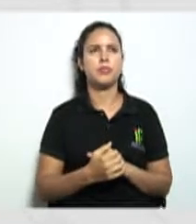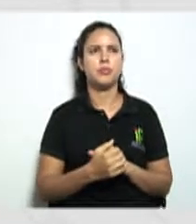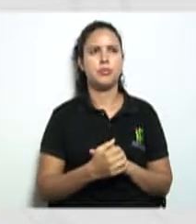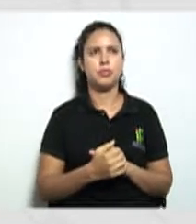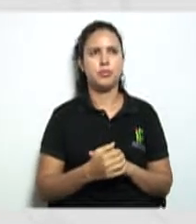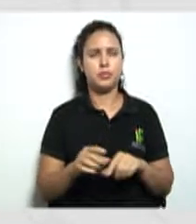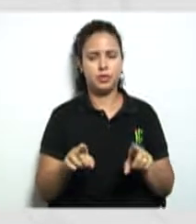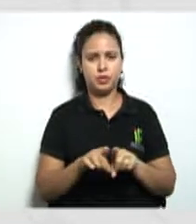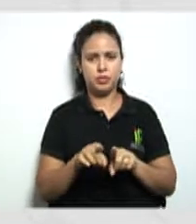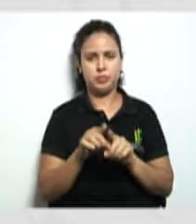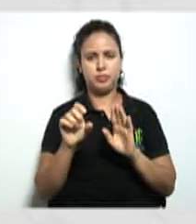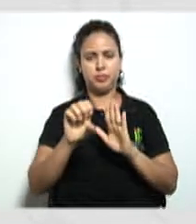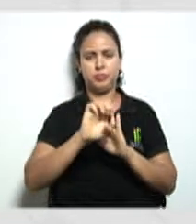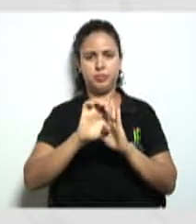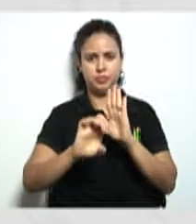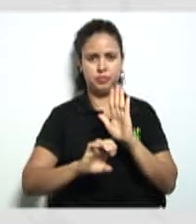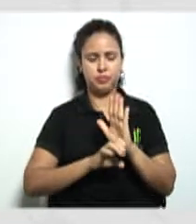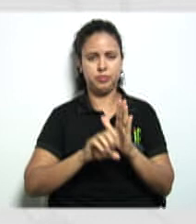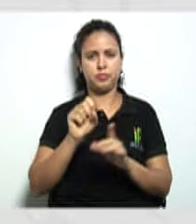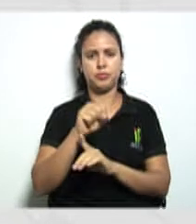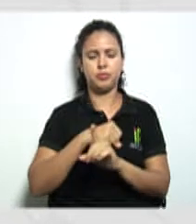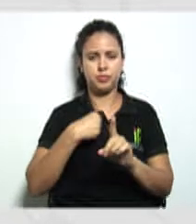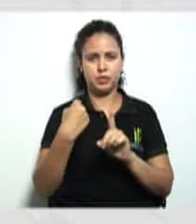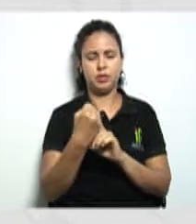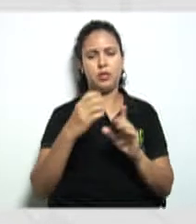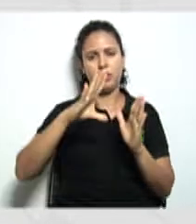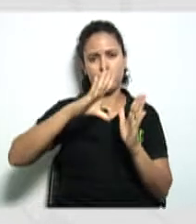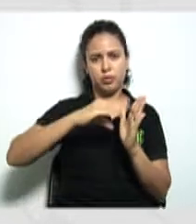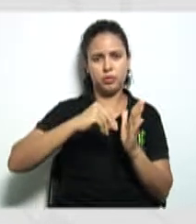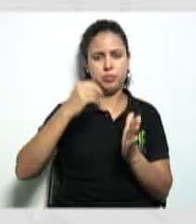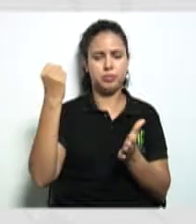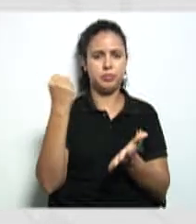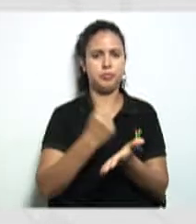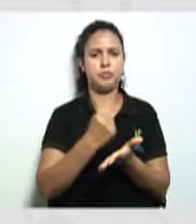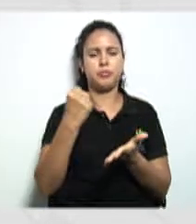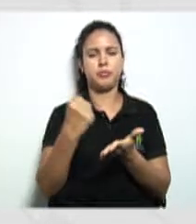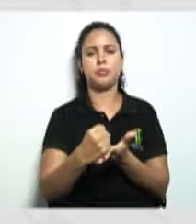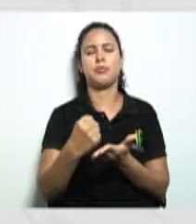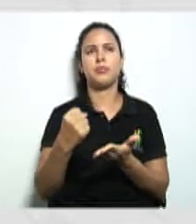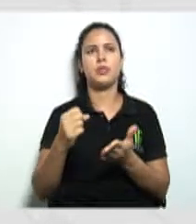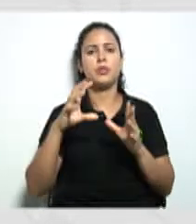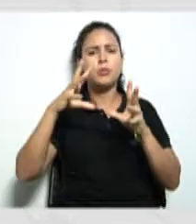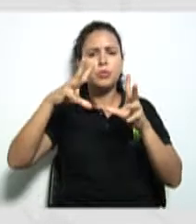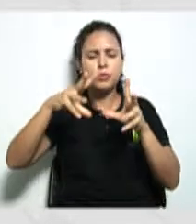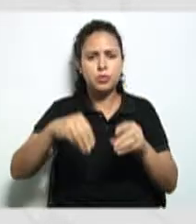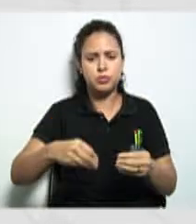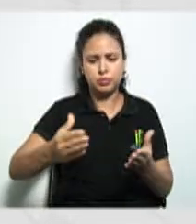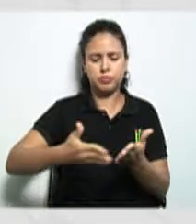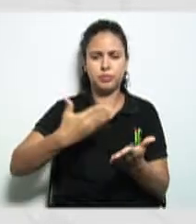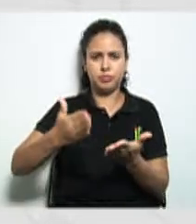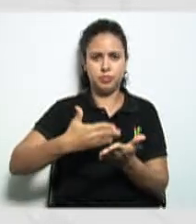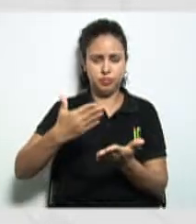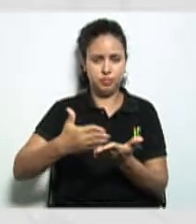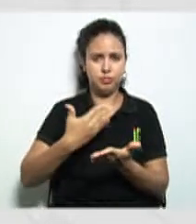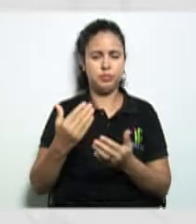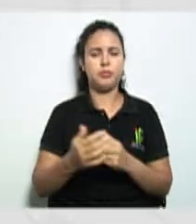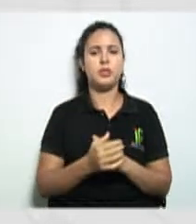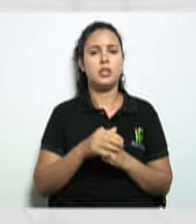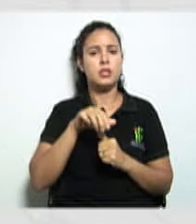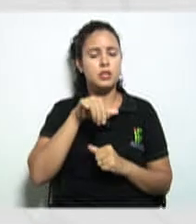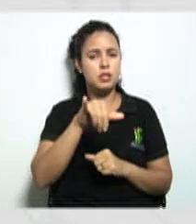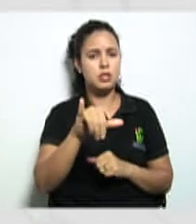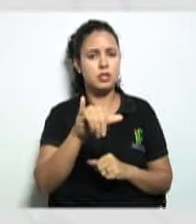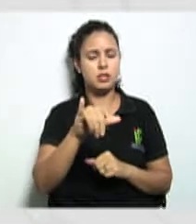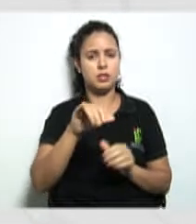estatuto social cópia autenticada todas as folhas se o estatuto tiver